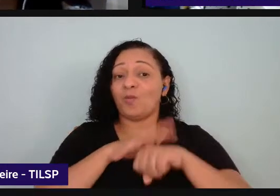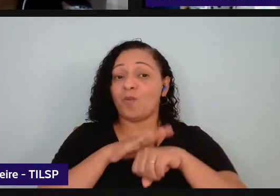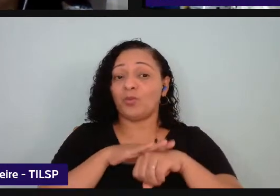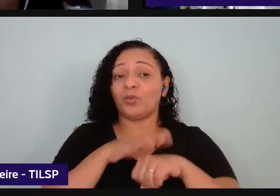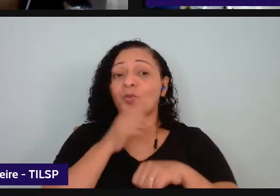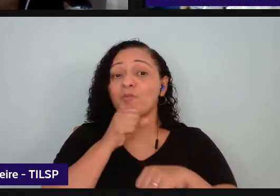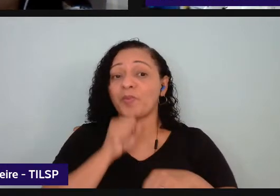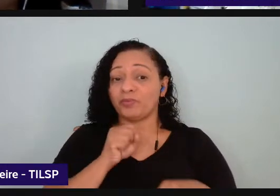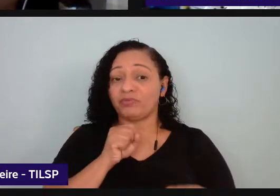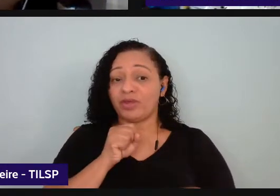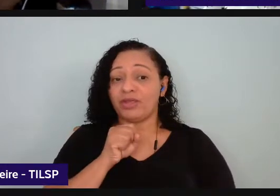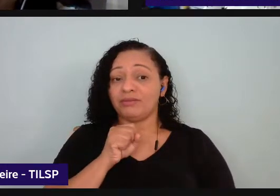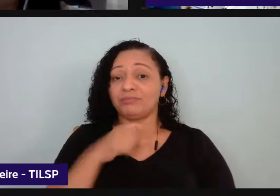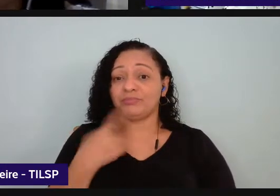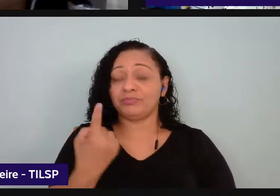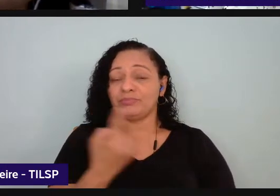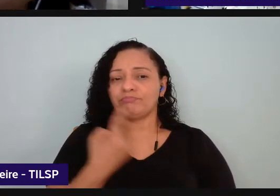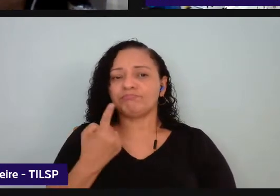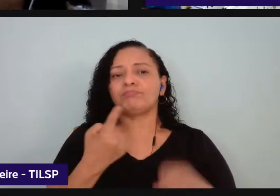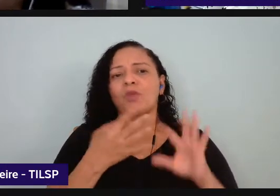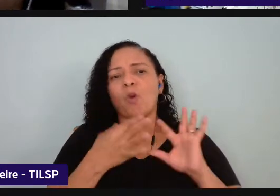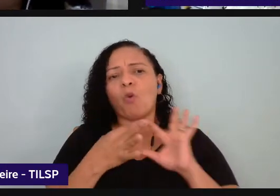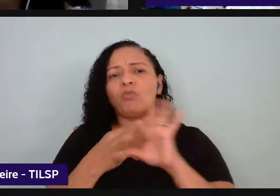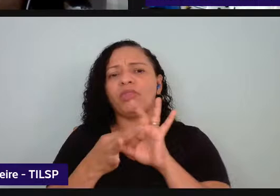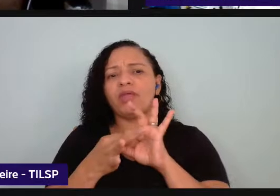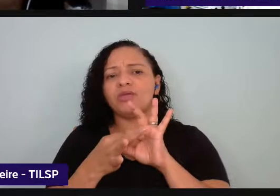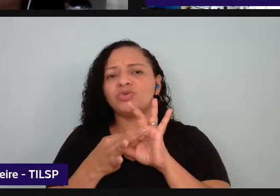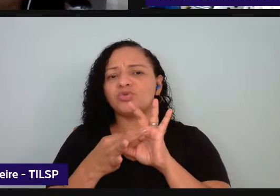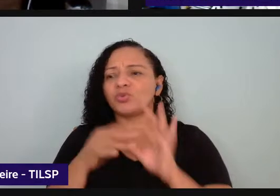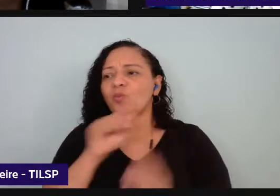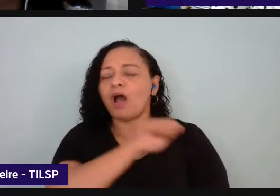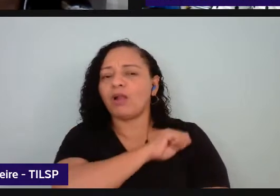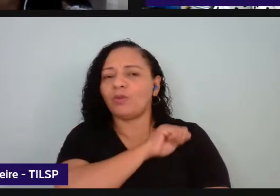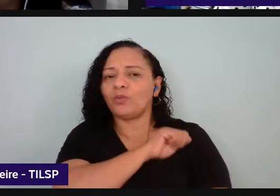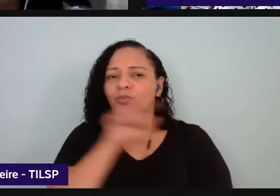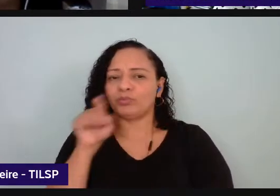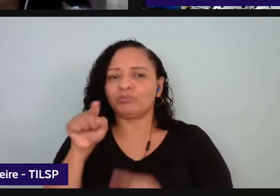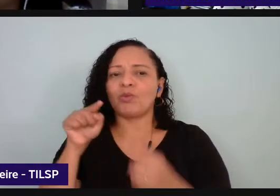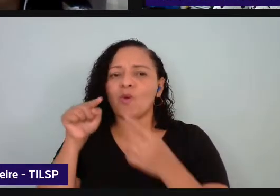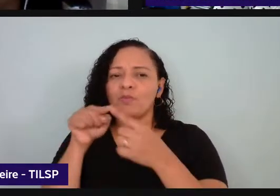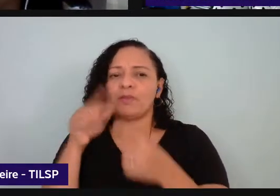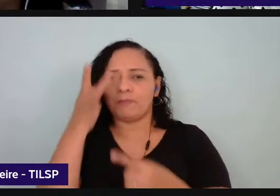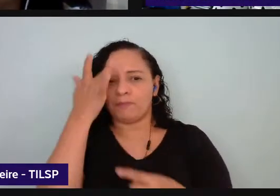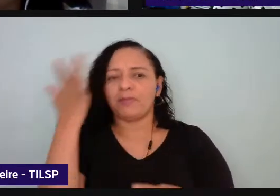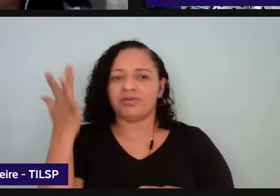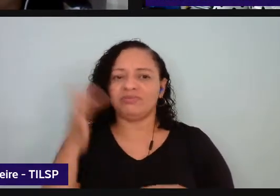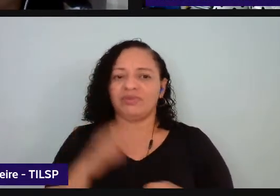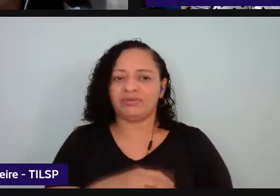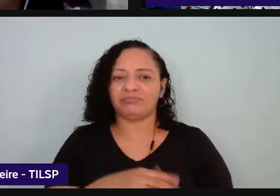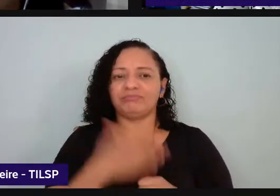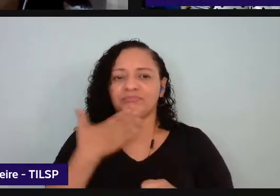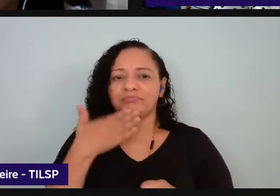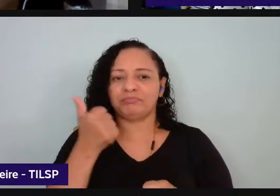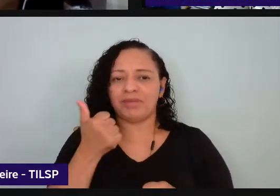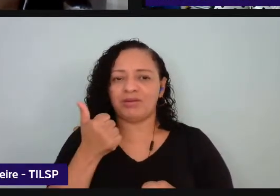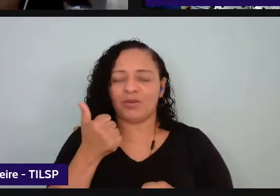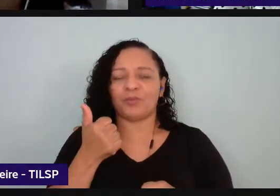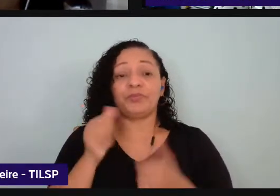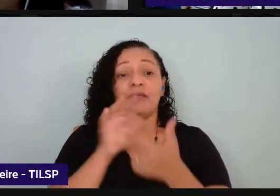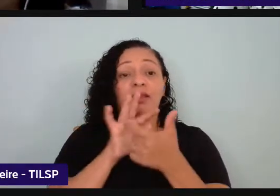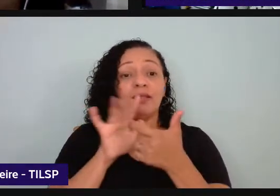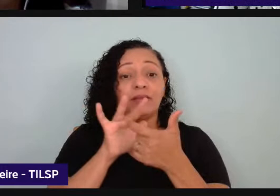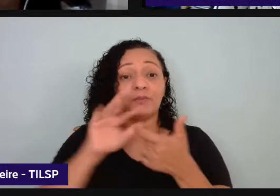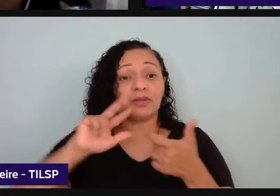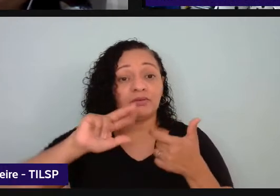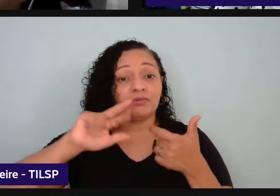partirmos do contexto do aluno para ele vai ser mais fácil e falando se tratando de multiletramentos que não